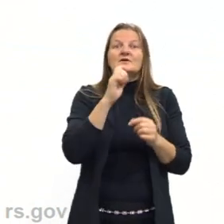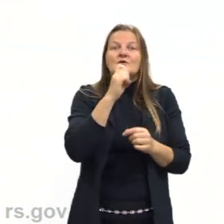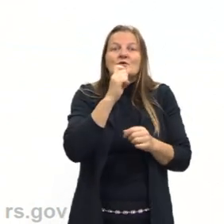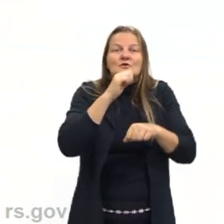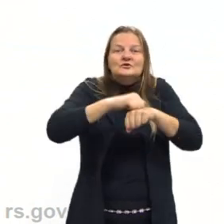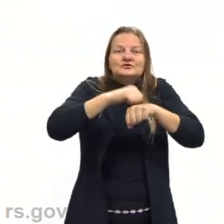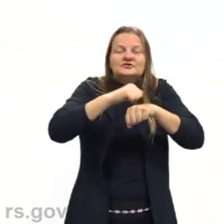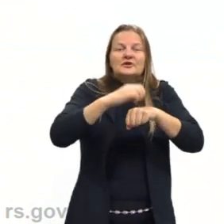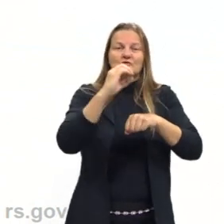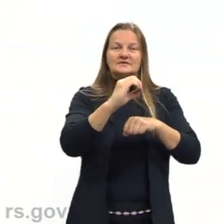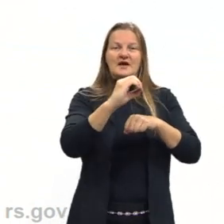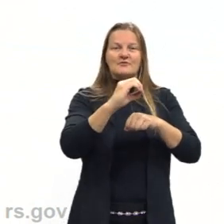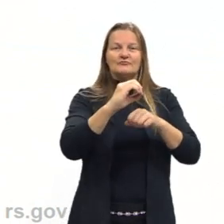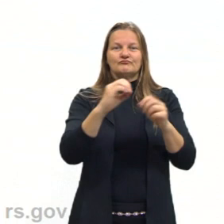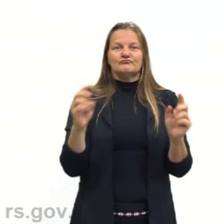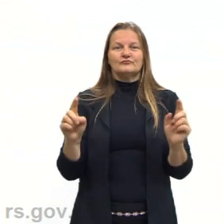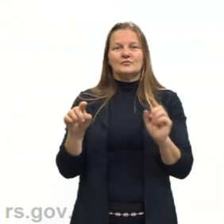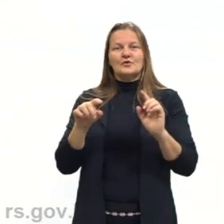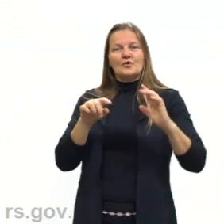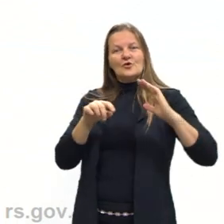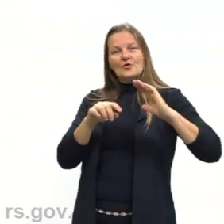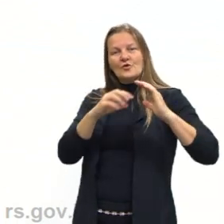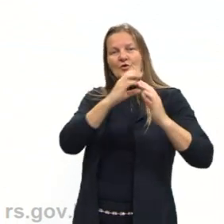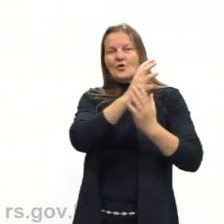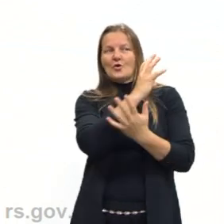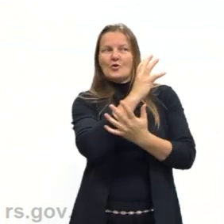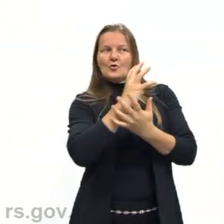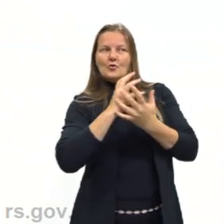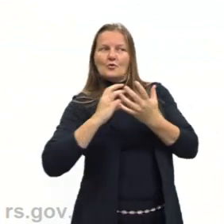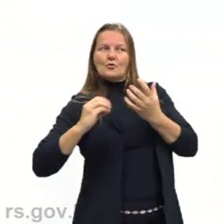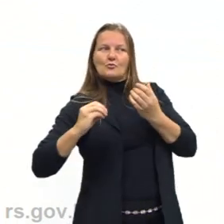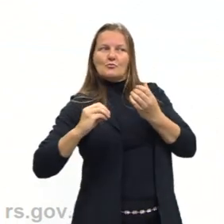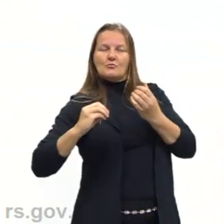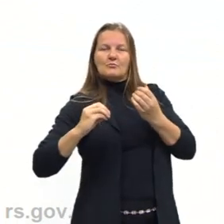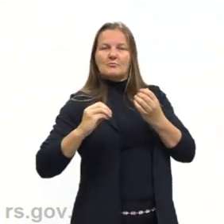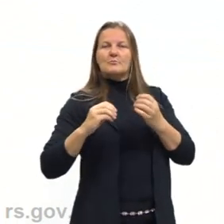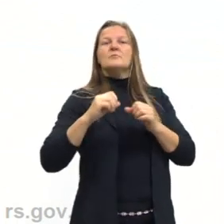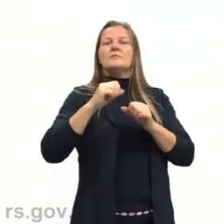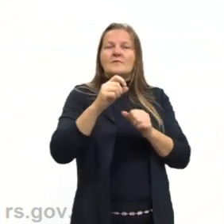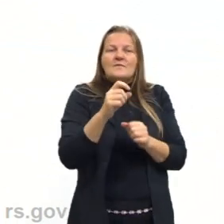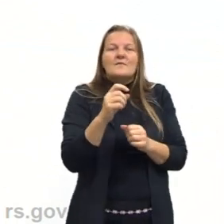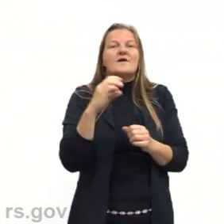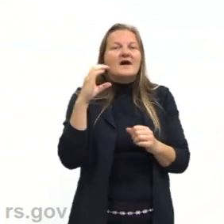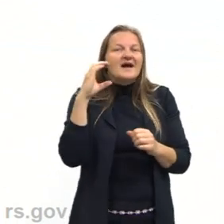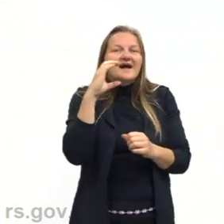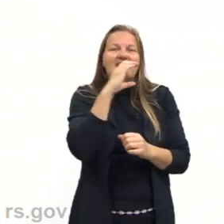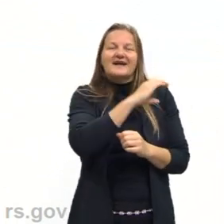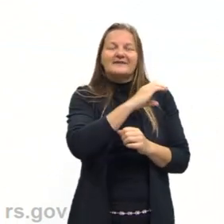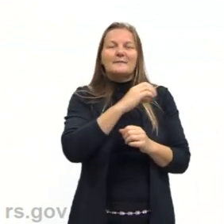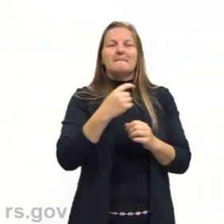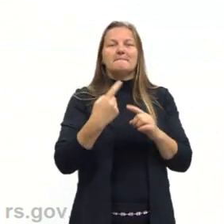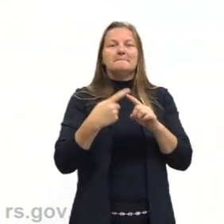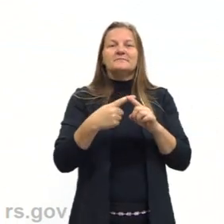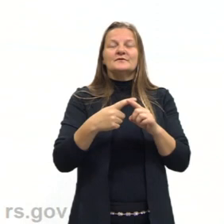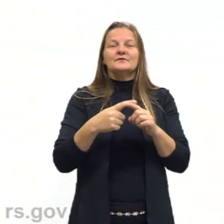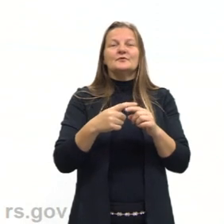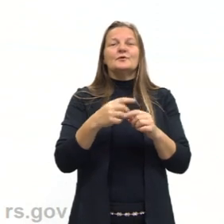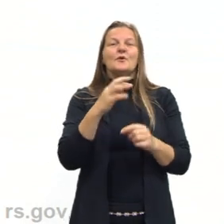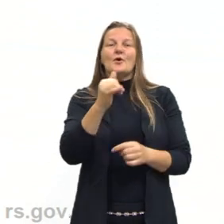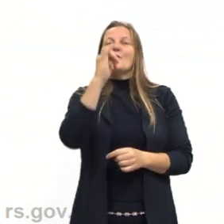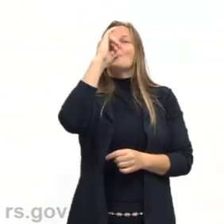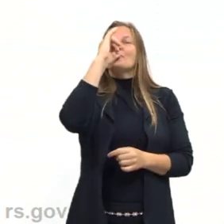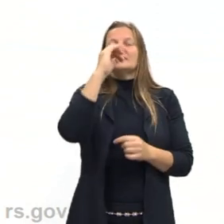em uma temperatura de zero. Então, essa troca de calor é que refrigera, que resfria a minha bebida.